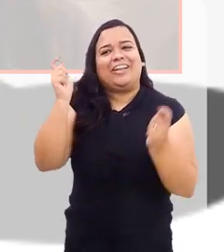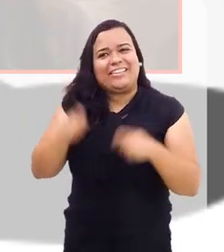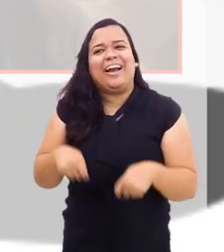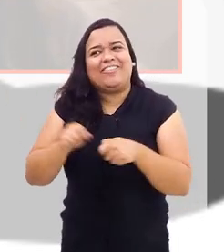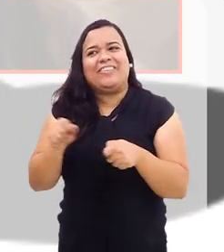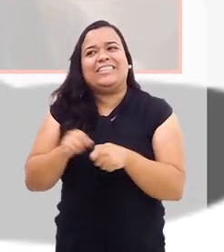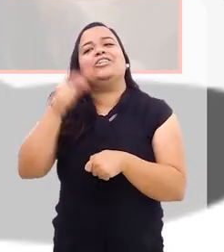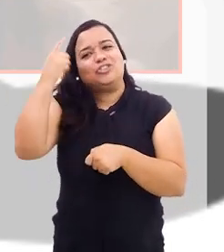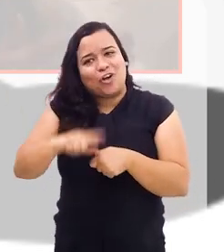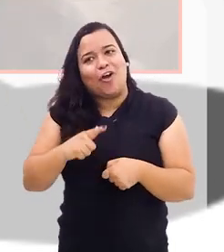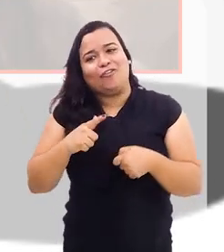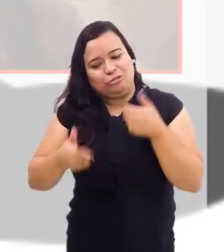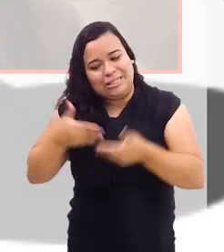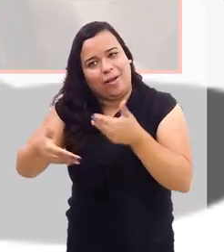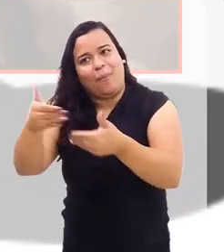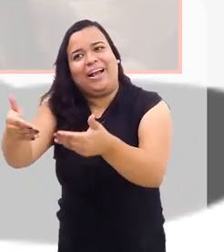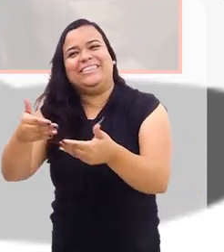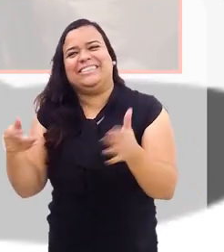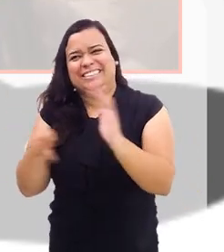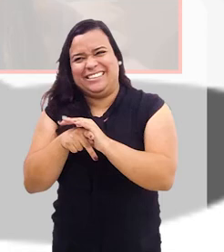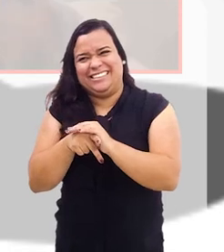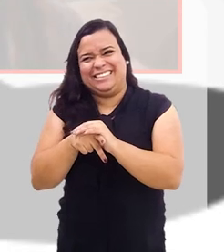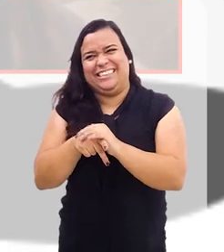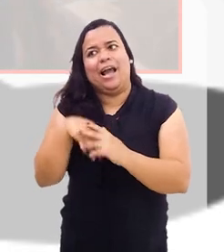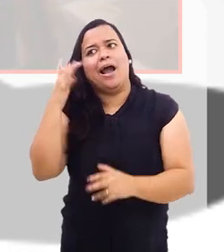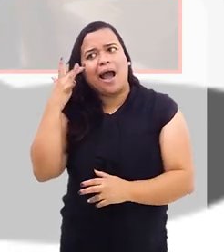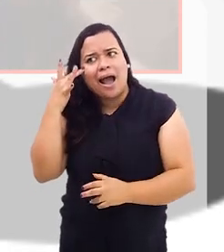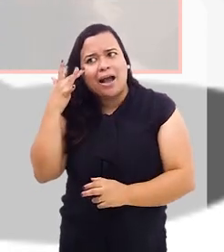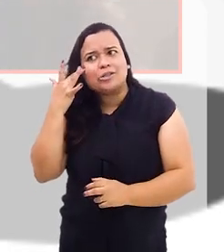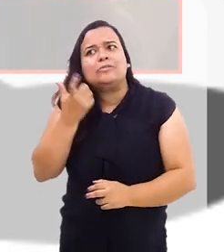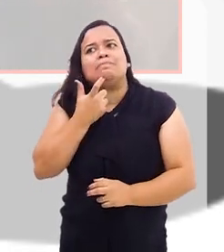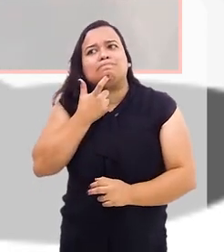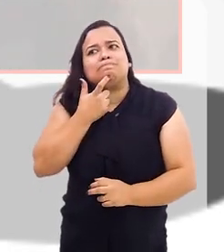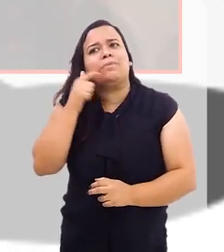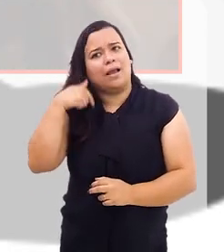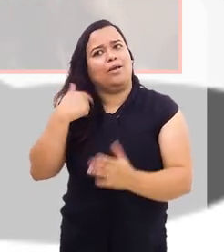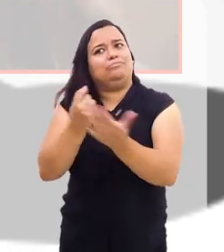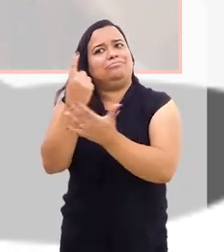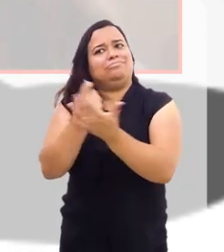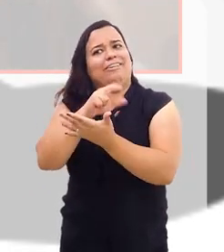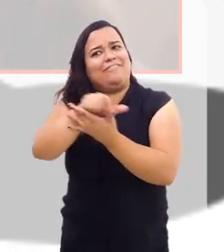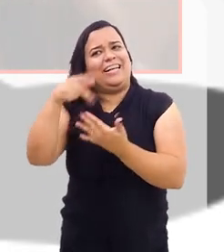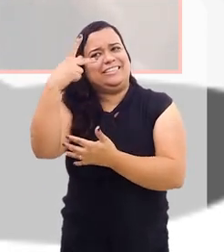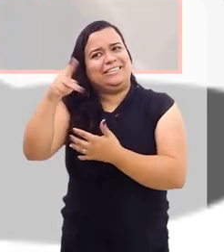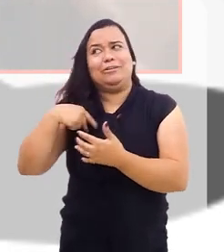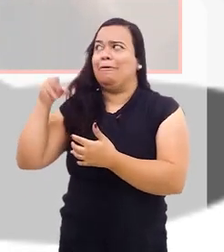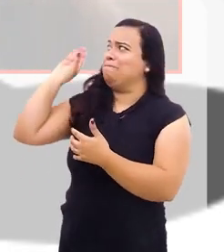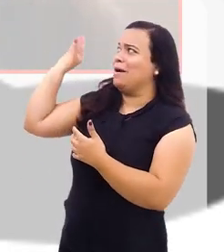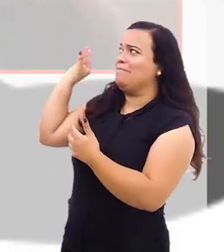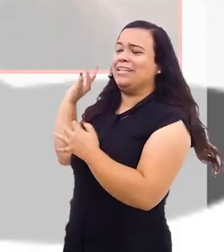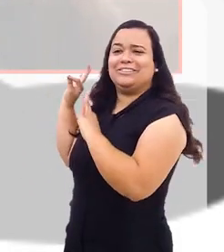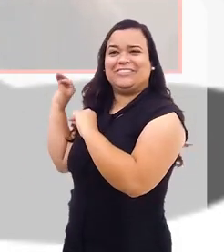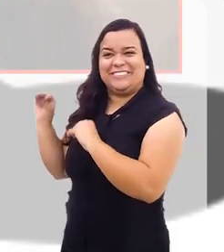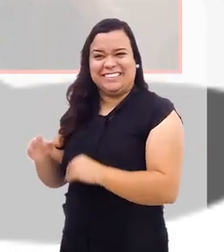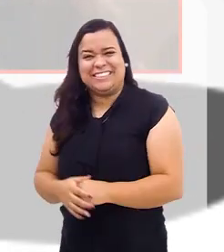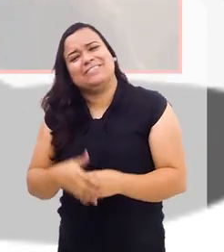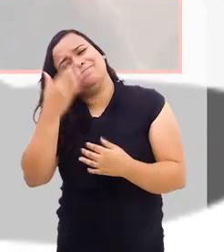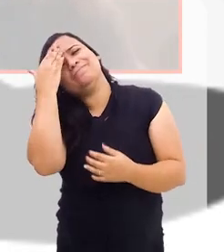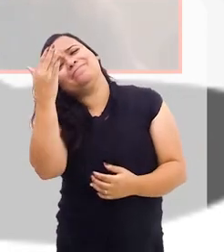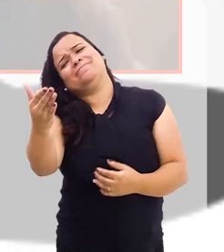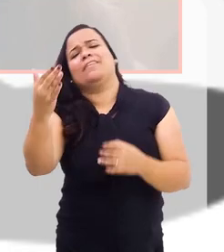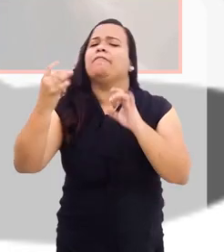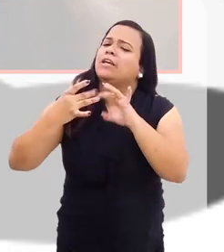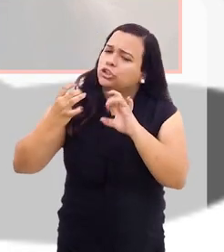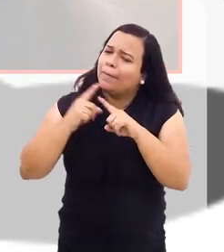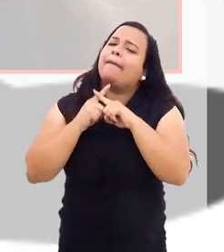reedição, fazer a sequência dessa série, que eu acho que em breve você vai encher a minha prateleira. Que bom, que bom. O